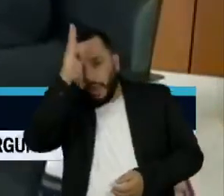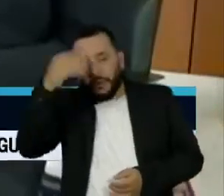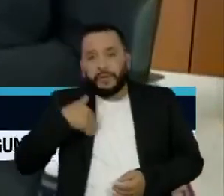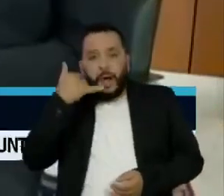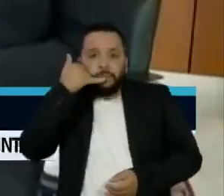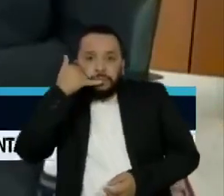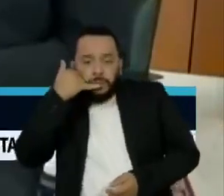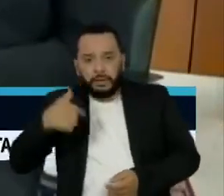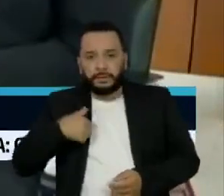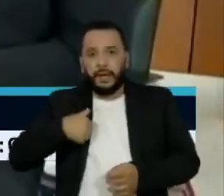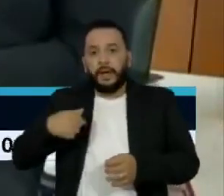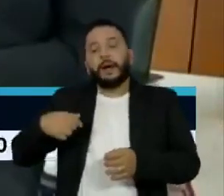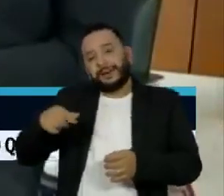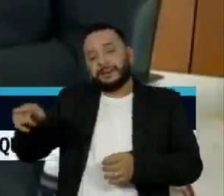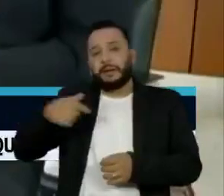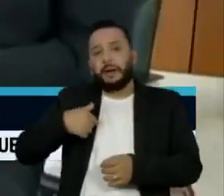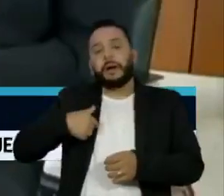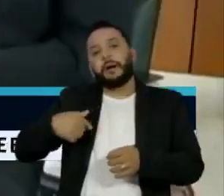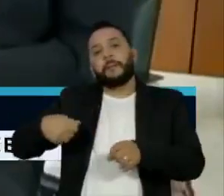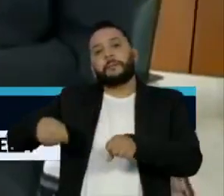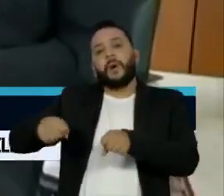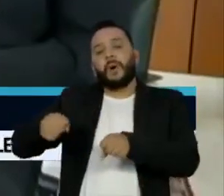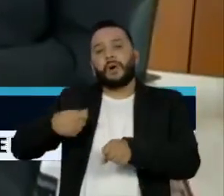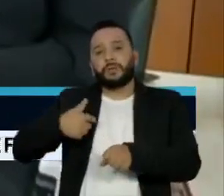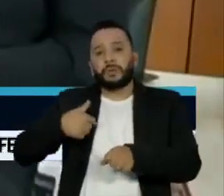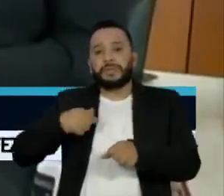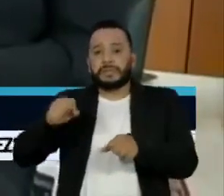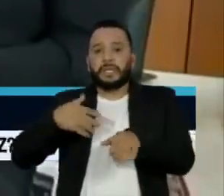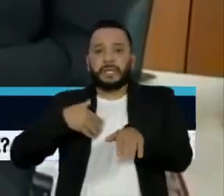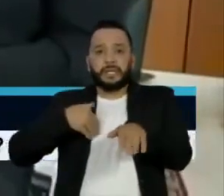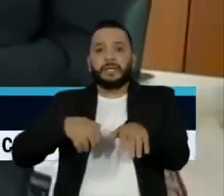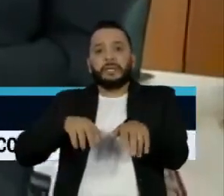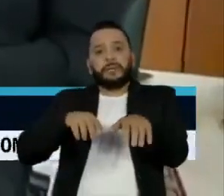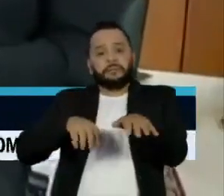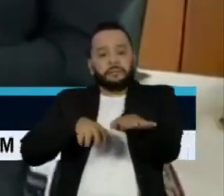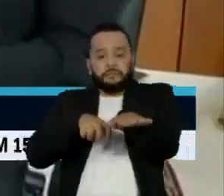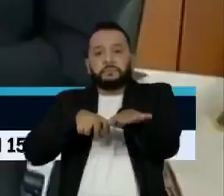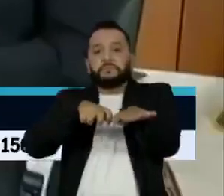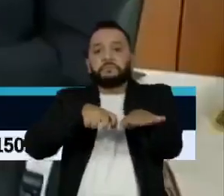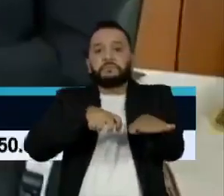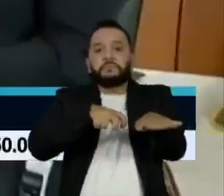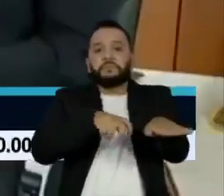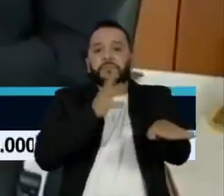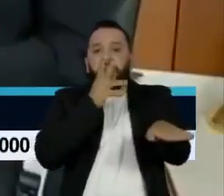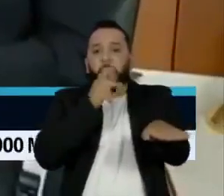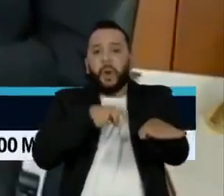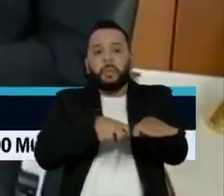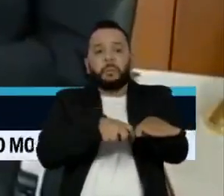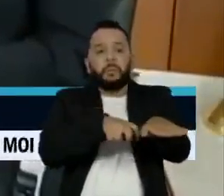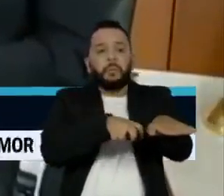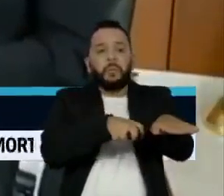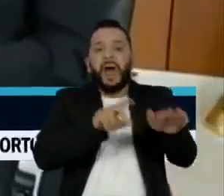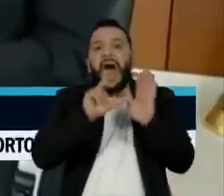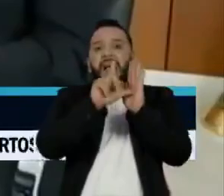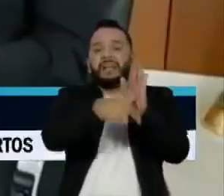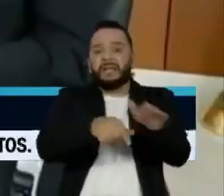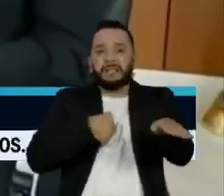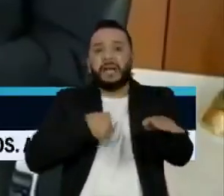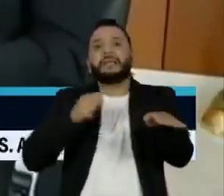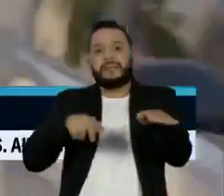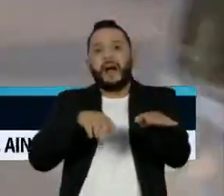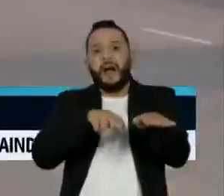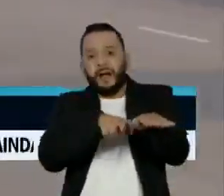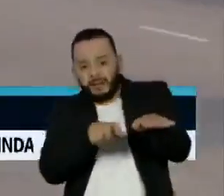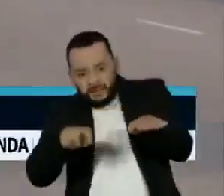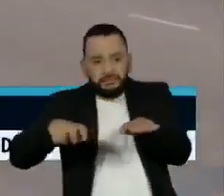que andar atrás de carro ou não poder ultrapassar em velocidade média. Pode atrasar minutos que podem ser